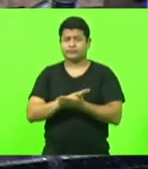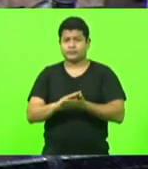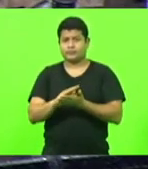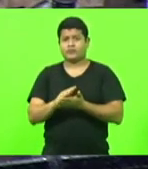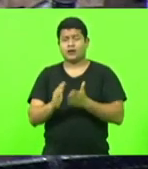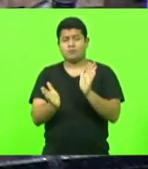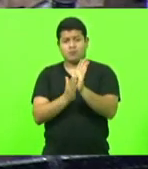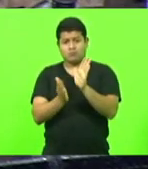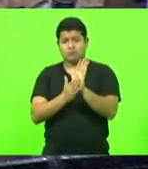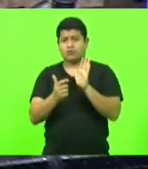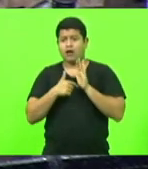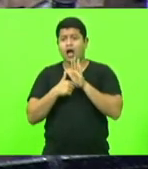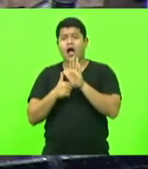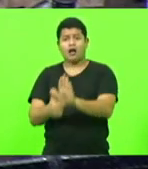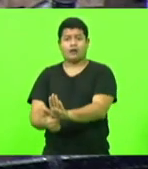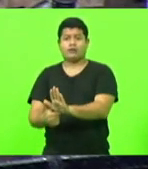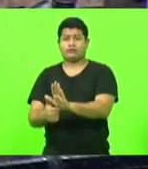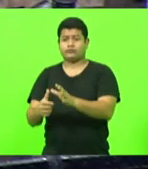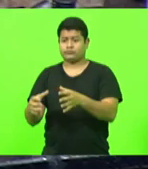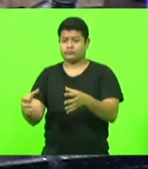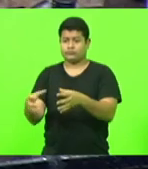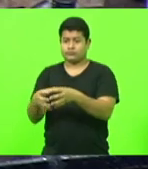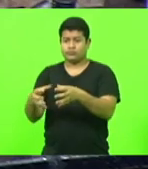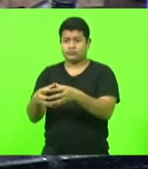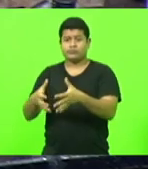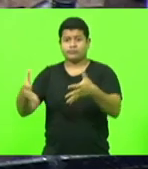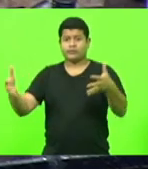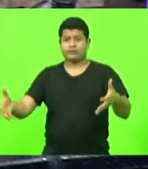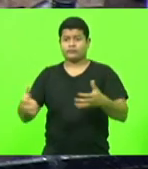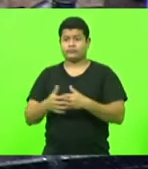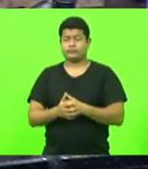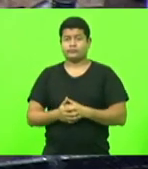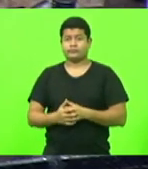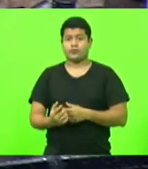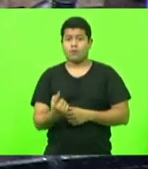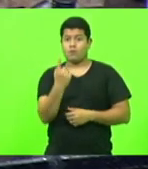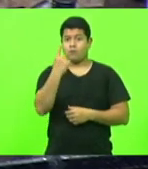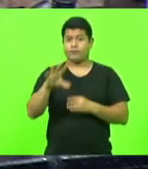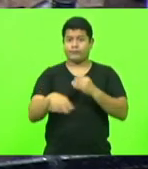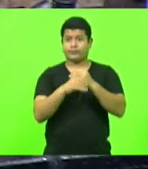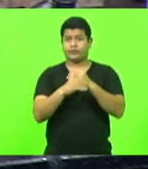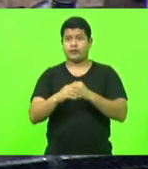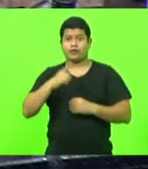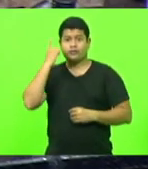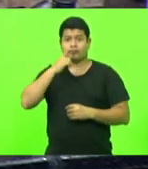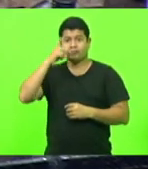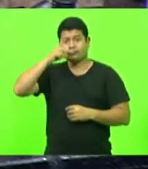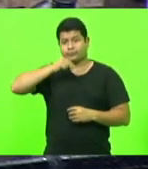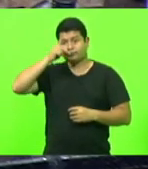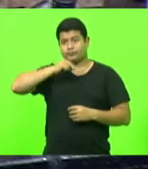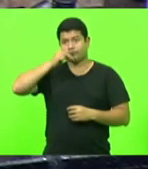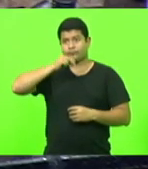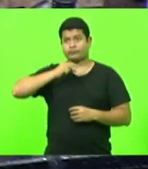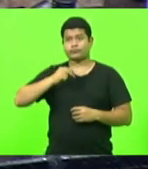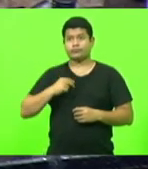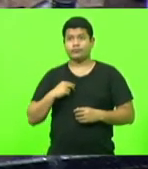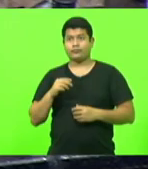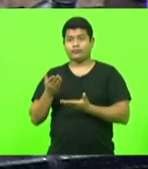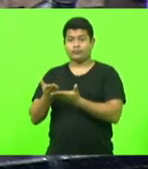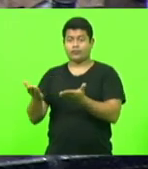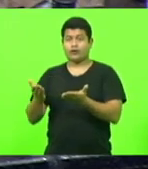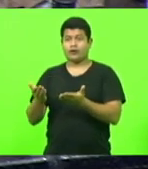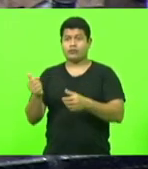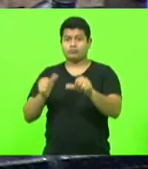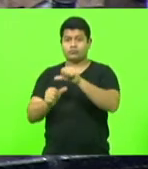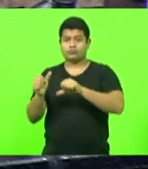contempla a base. Então, uma das emendas é do deputado Kennedy, que ela só mexe na questão